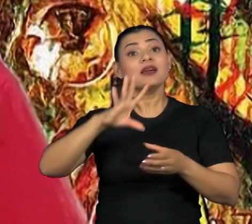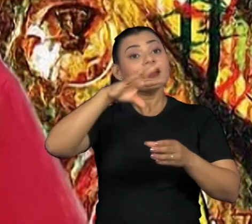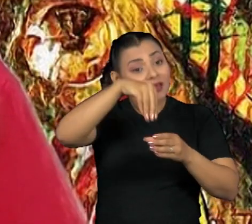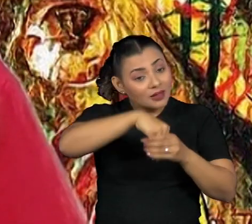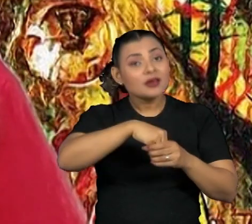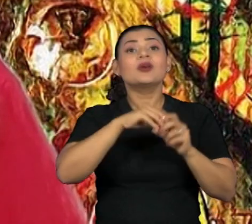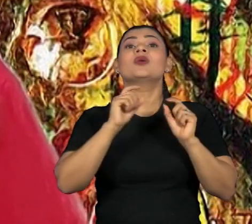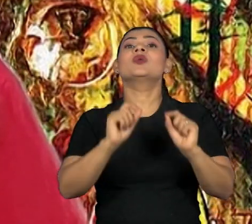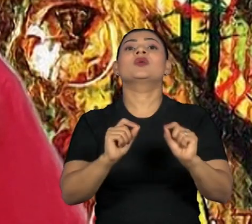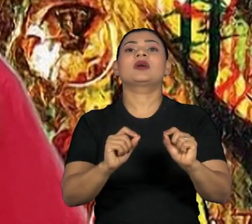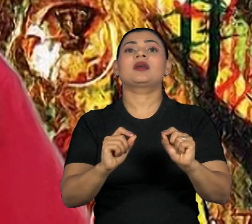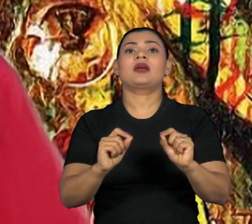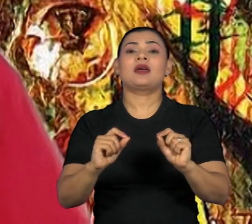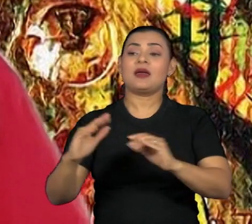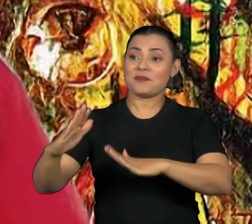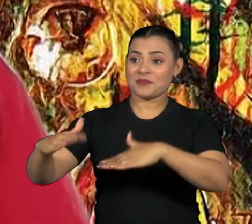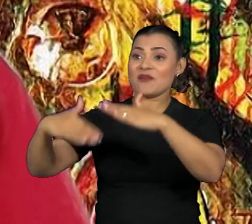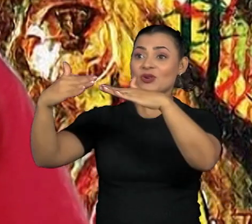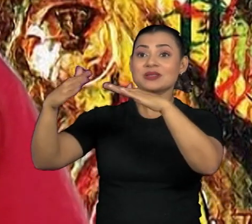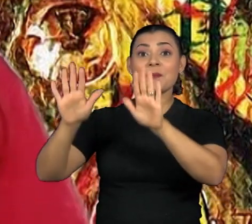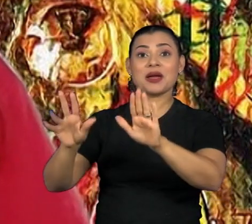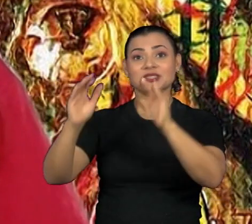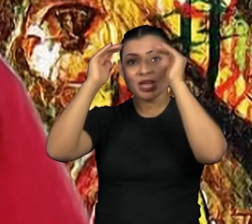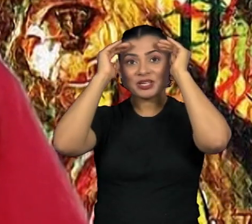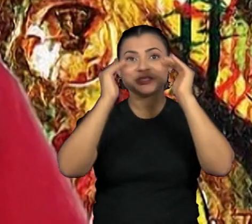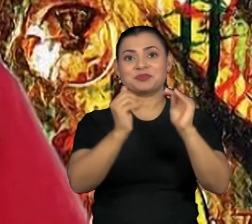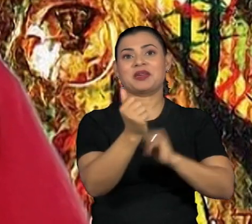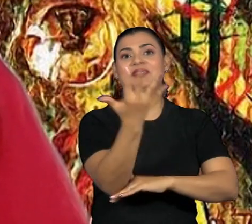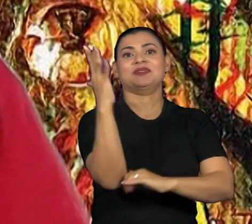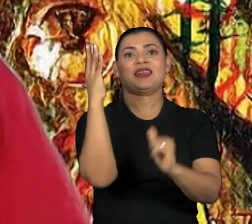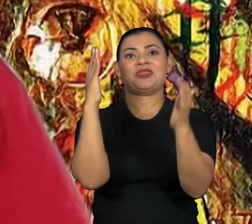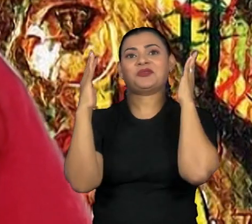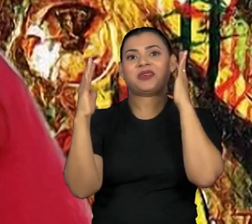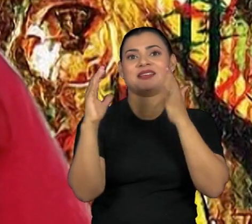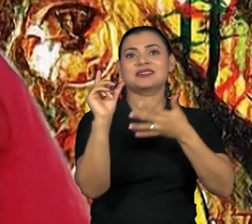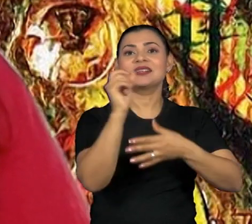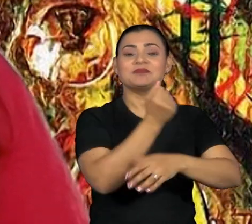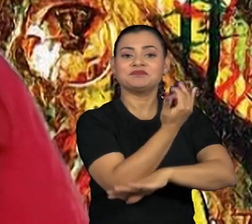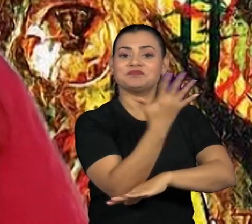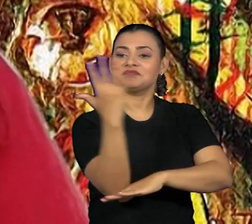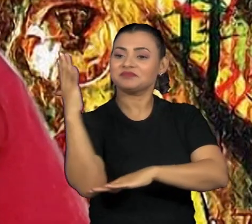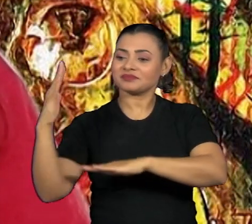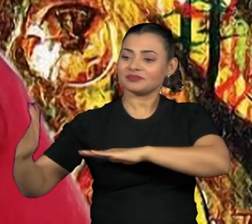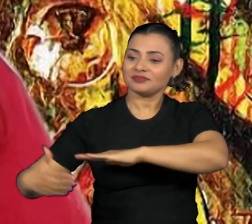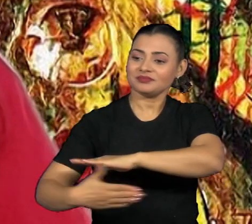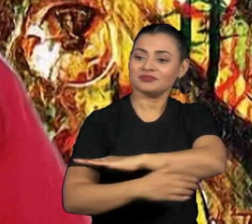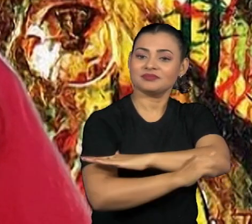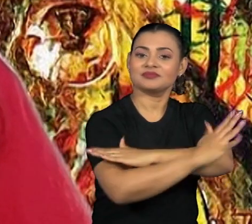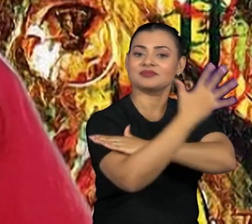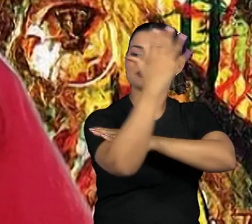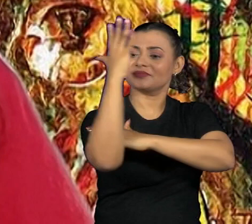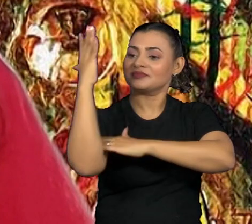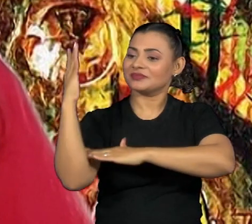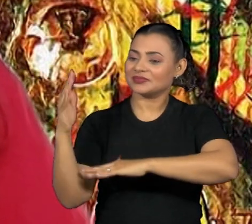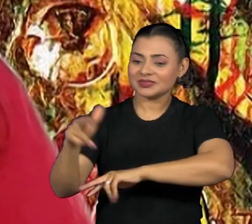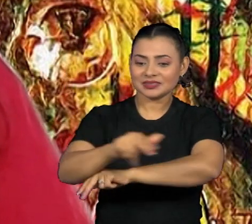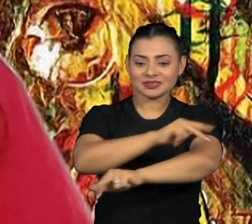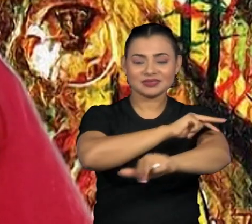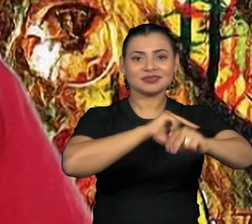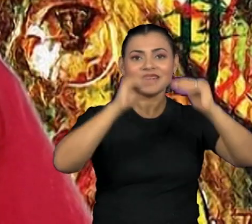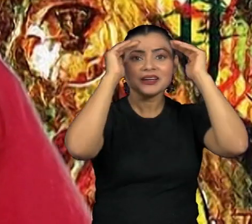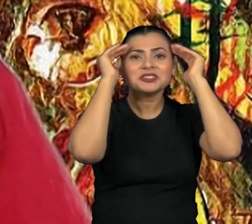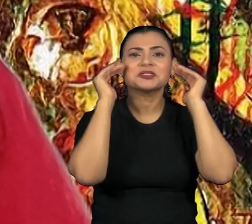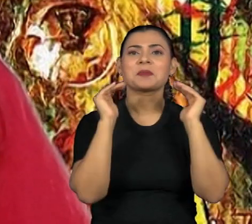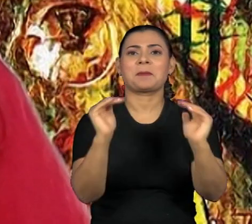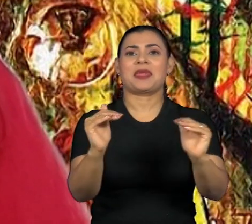palavra que se diz progresso dentro do respeito da nossa biodiversidade. Porque a tecnologia é a biodiversidade, né? O nosso corpo é